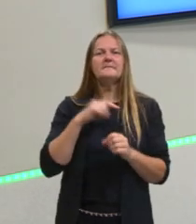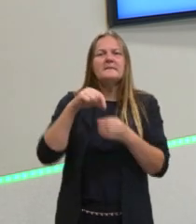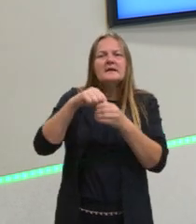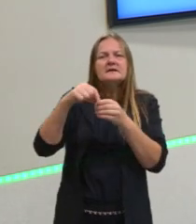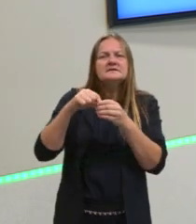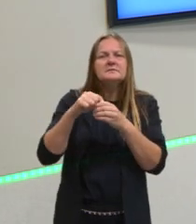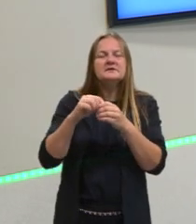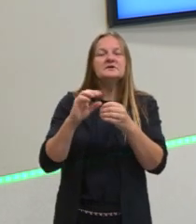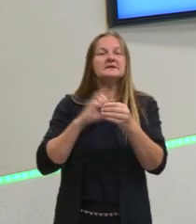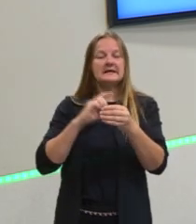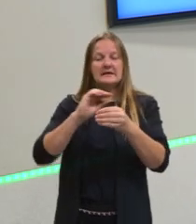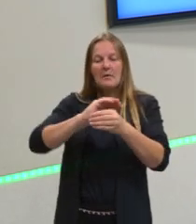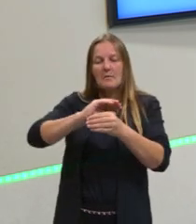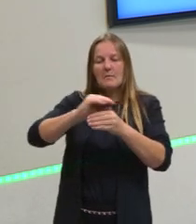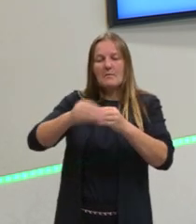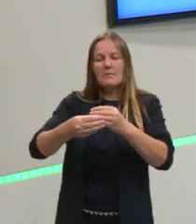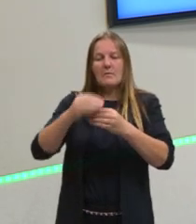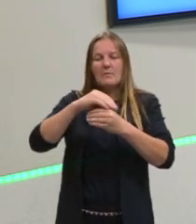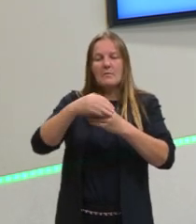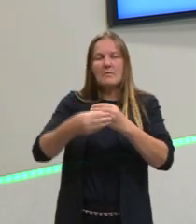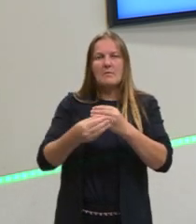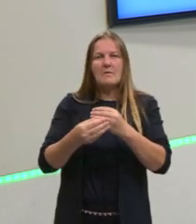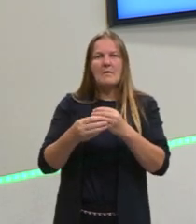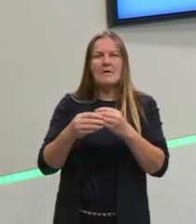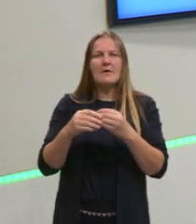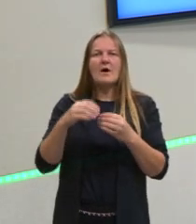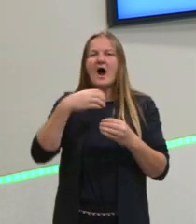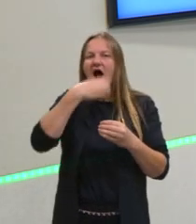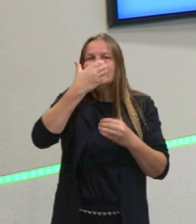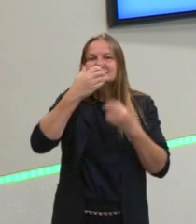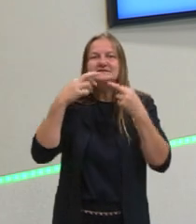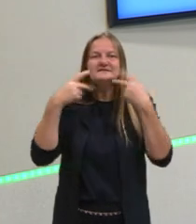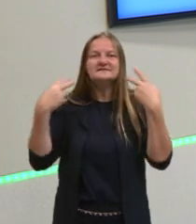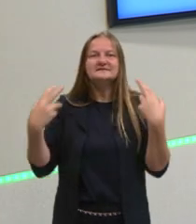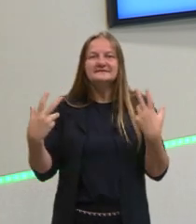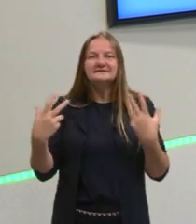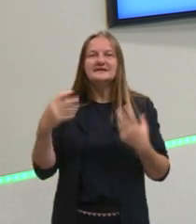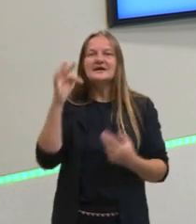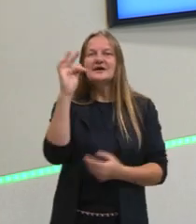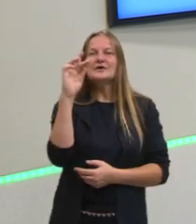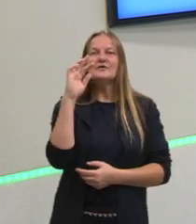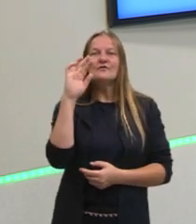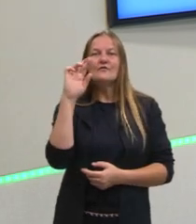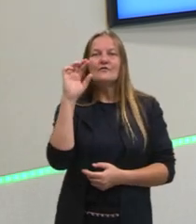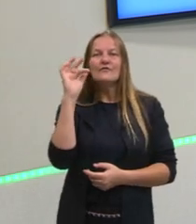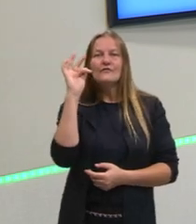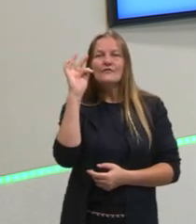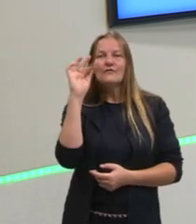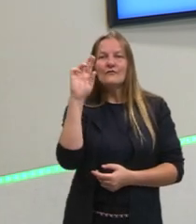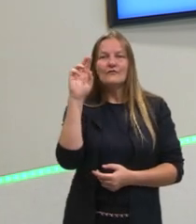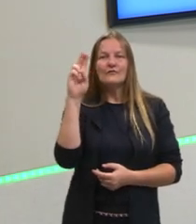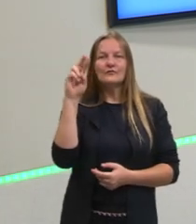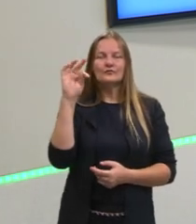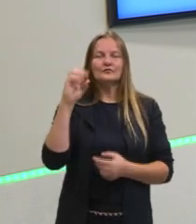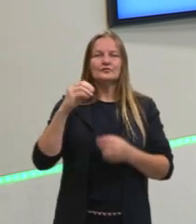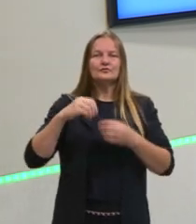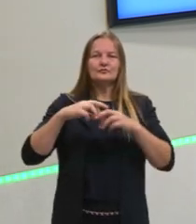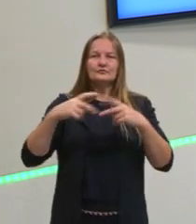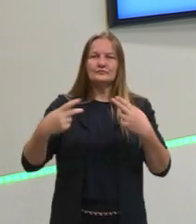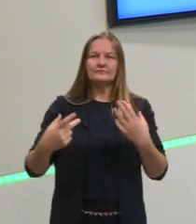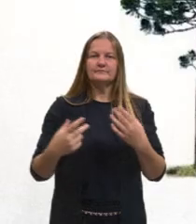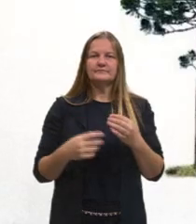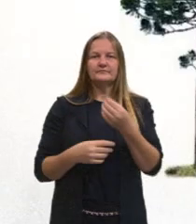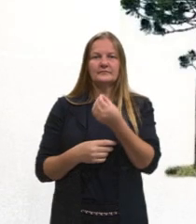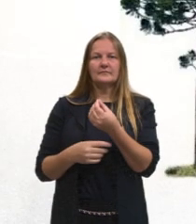são cobertas pelo fruto. Nas gimnospermas as sementes são nuas. Então ela